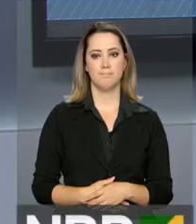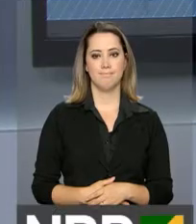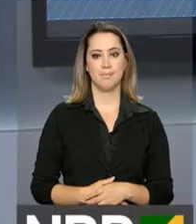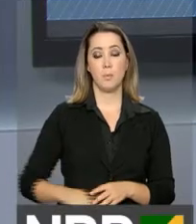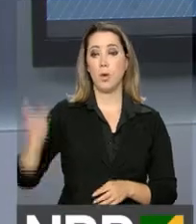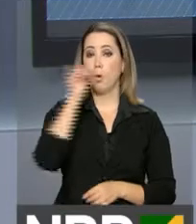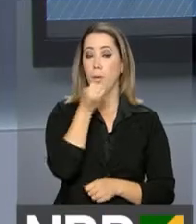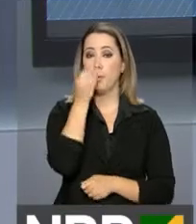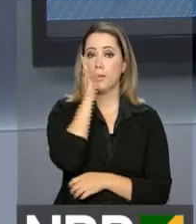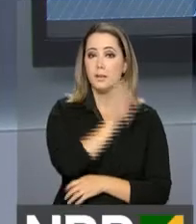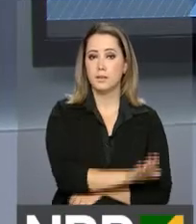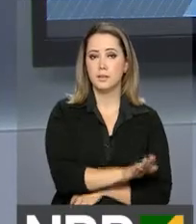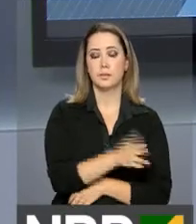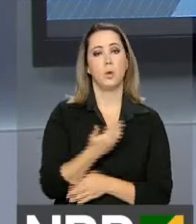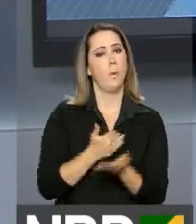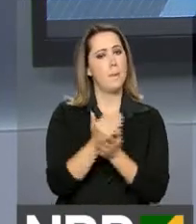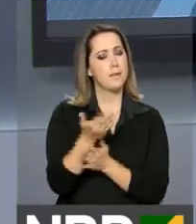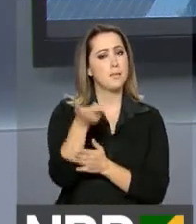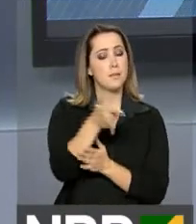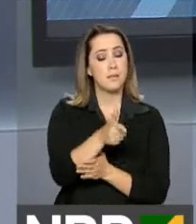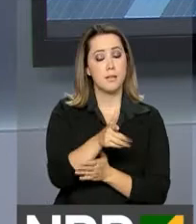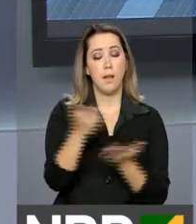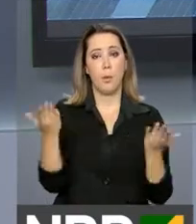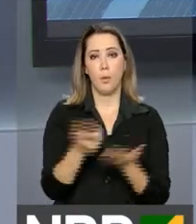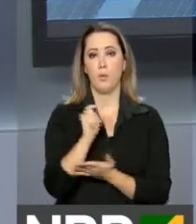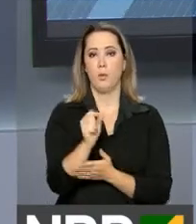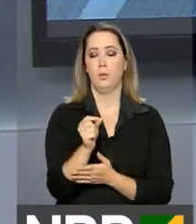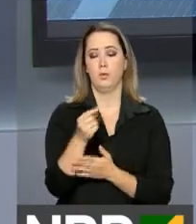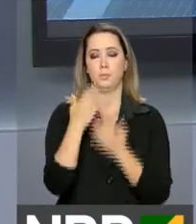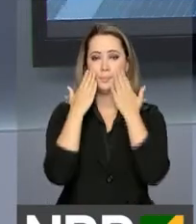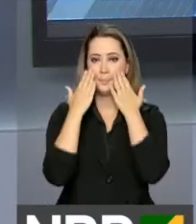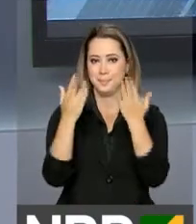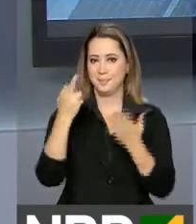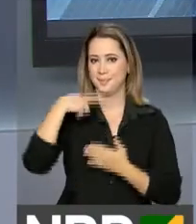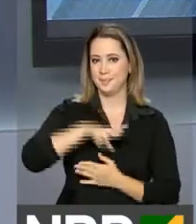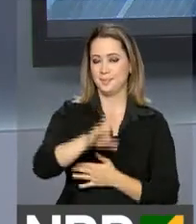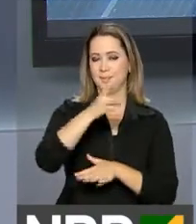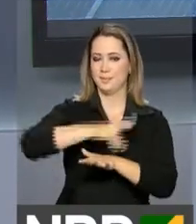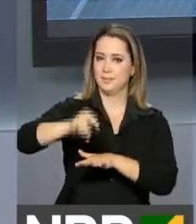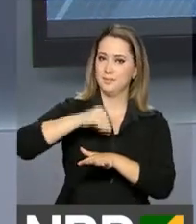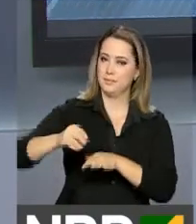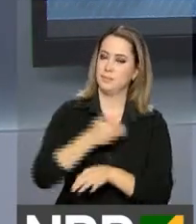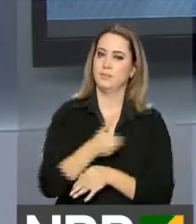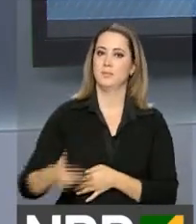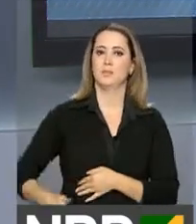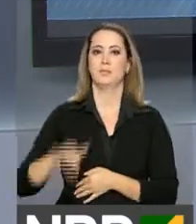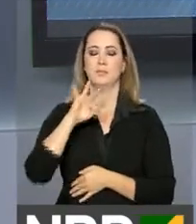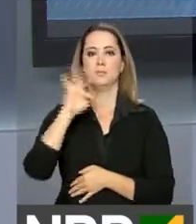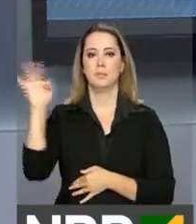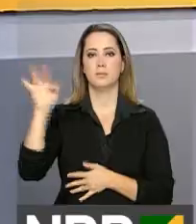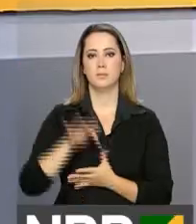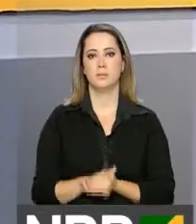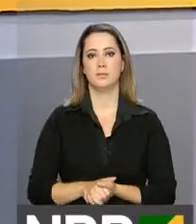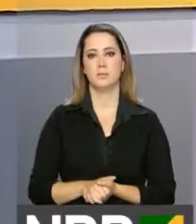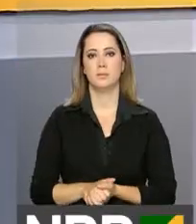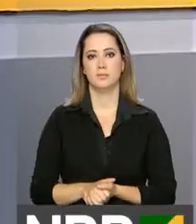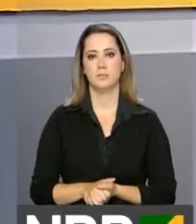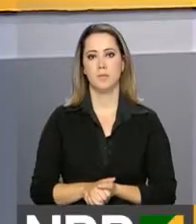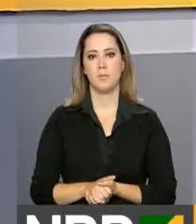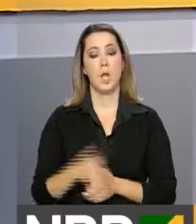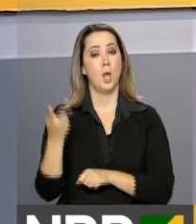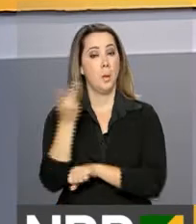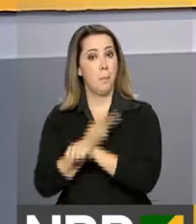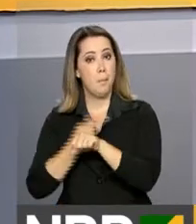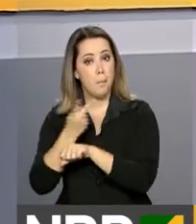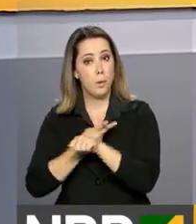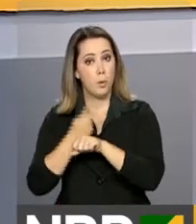Olá, boa tarde. Começa agora mais uma edição do repórter NBR e as notícias do governo federal. Quem está à